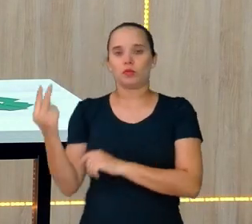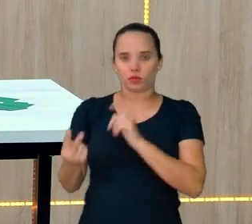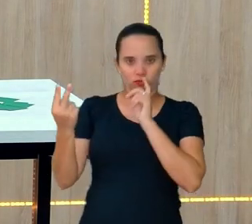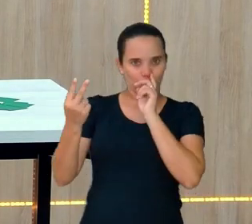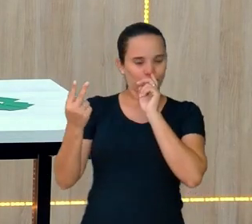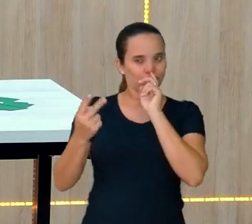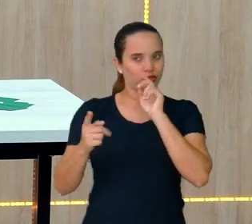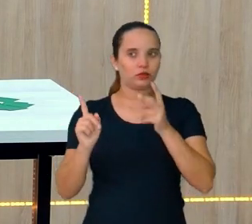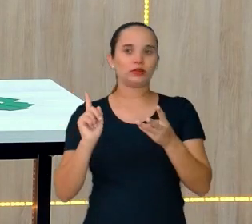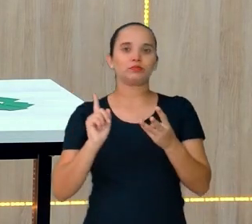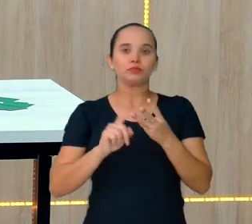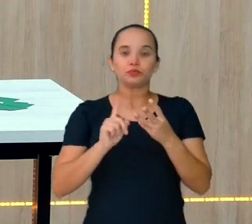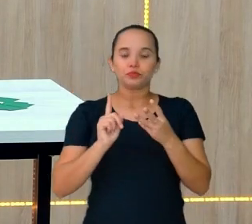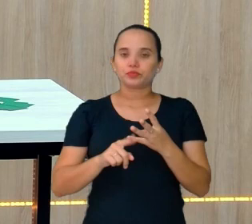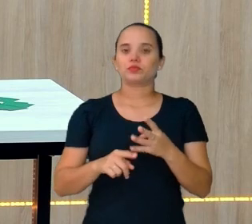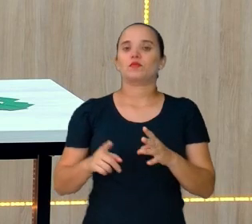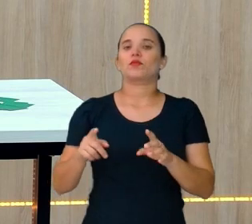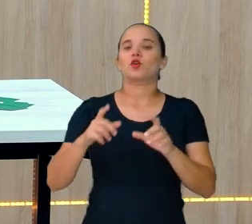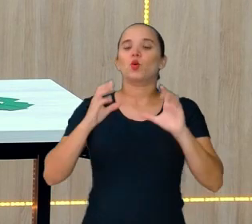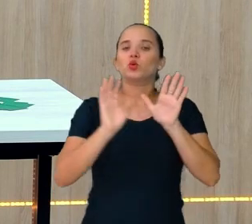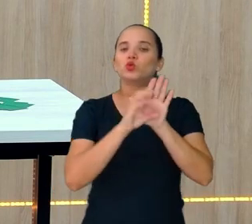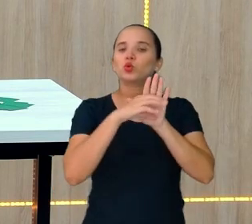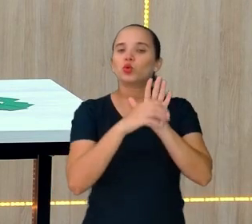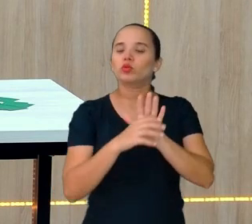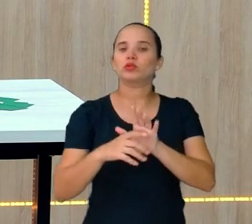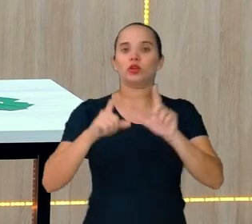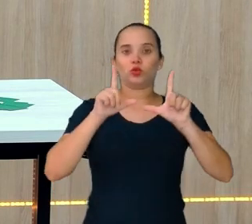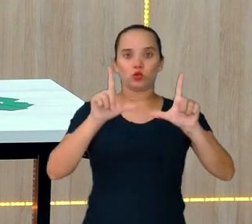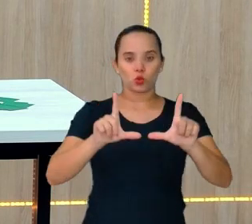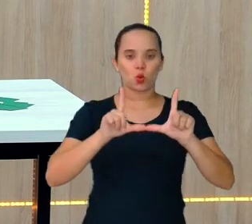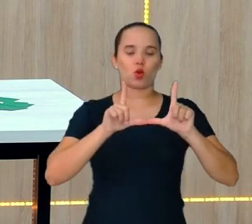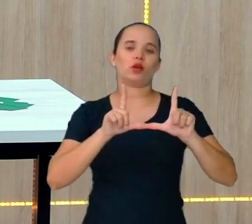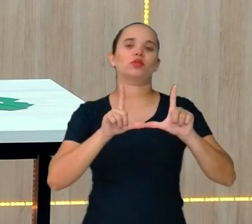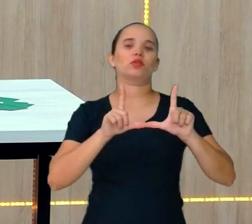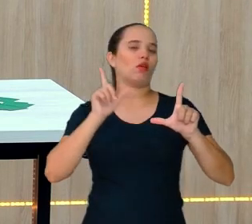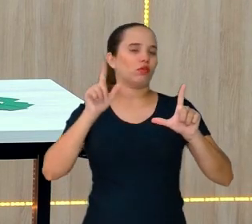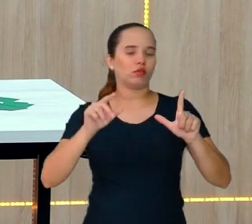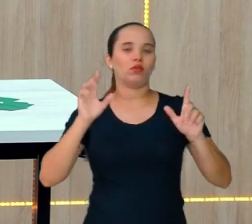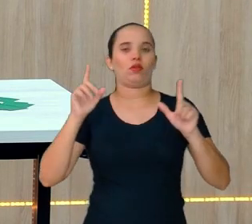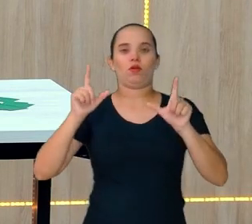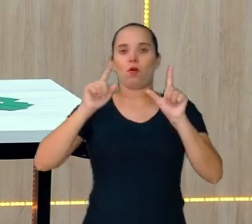Vimos os conceitos de quadrado, né? Que é um retângulo especial.